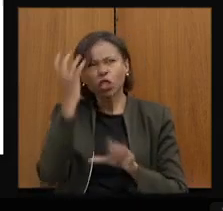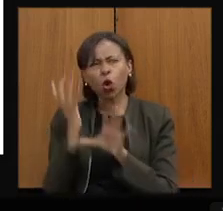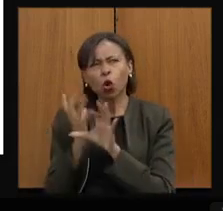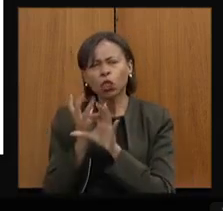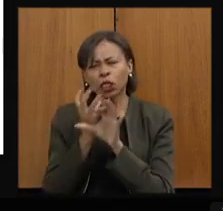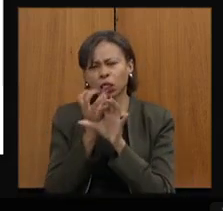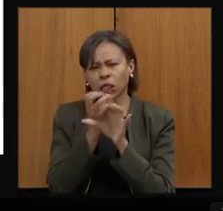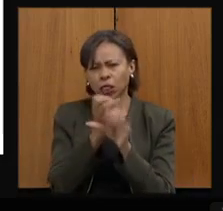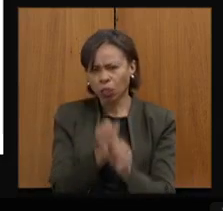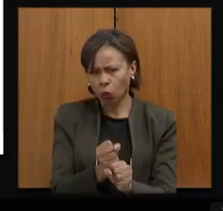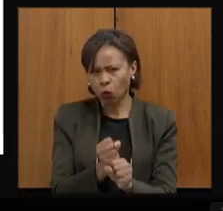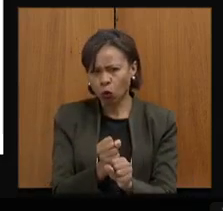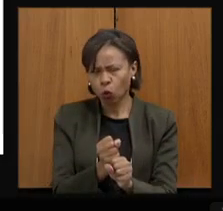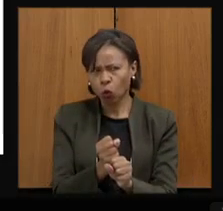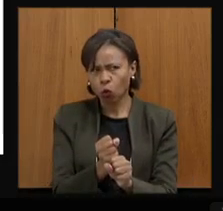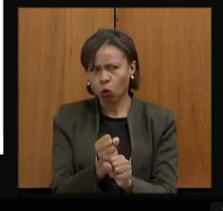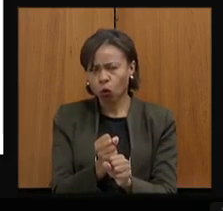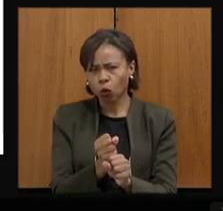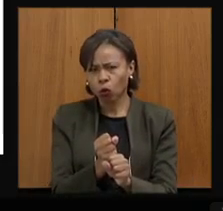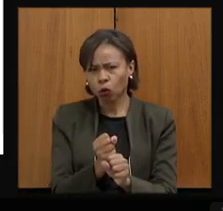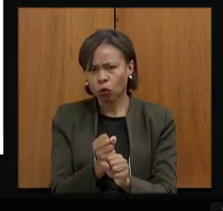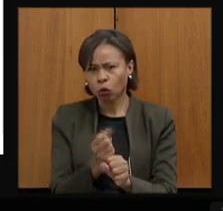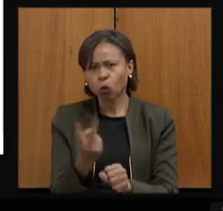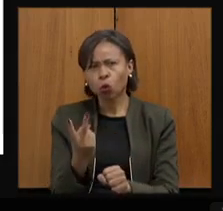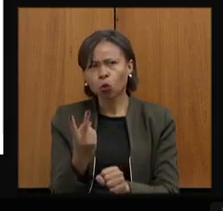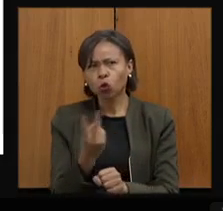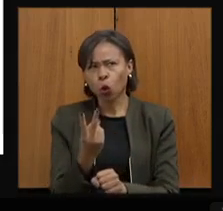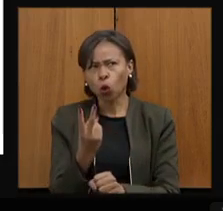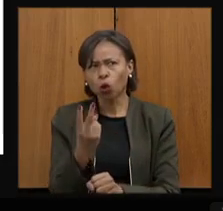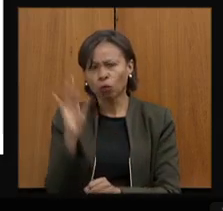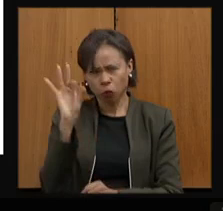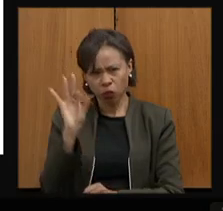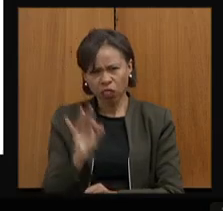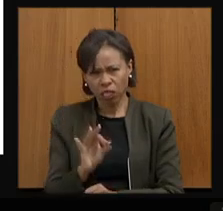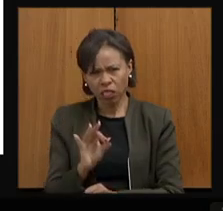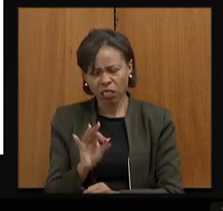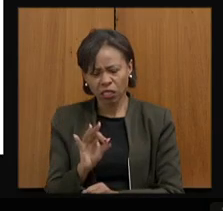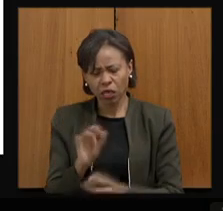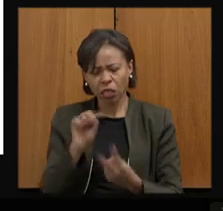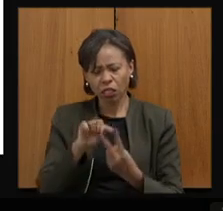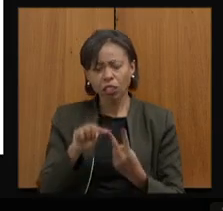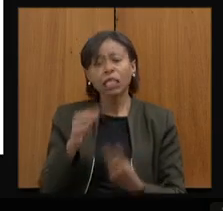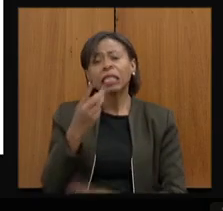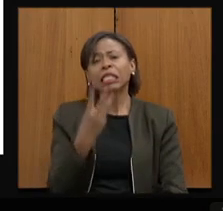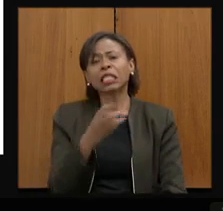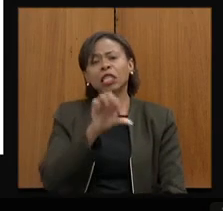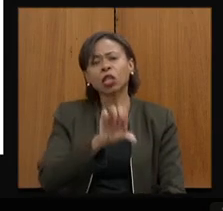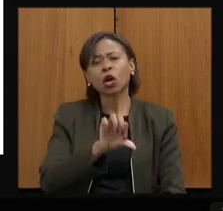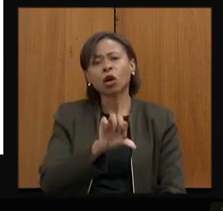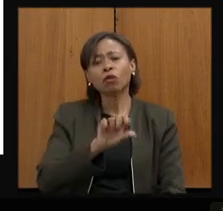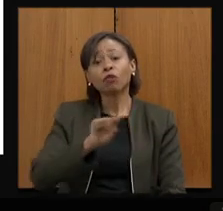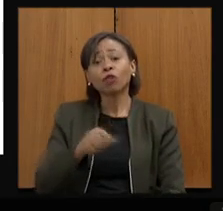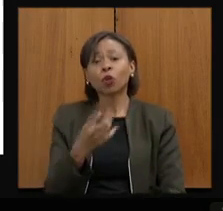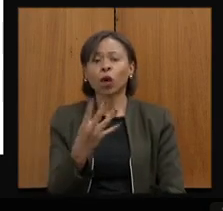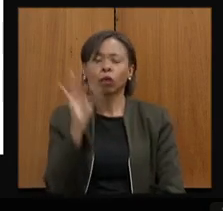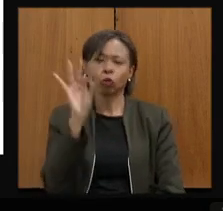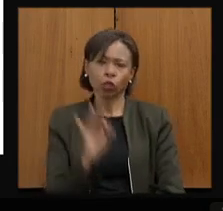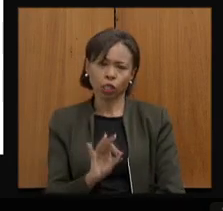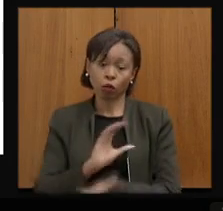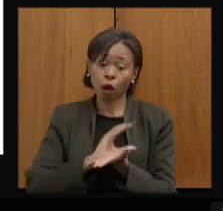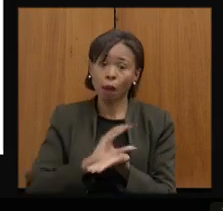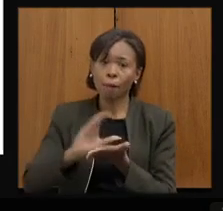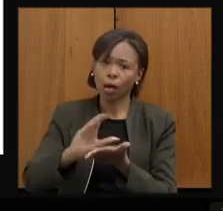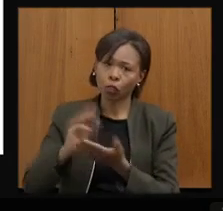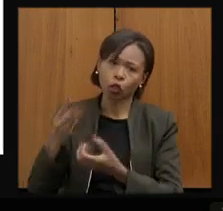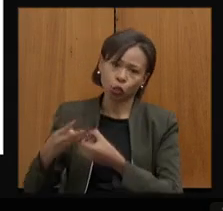total, juntando os dois percentuais de 39,4% no repasse total aos municípios.